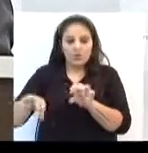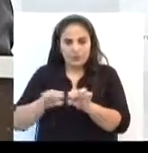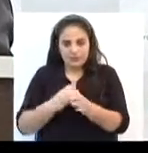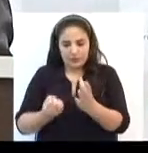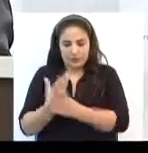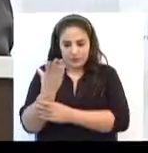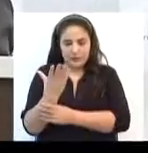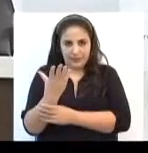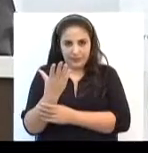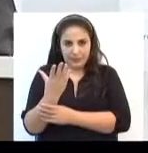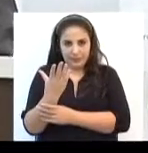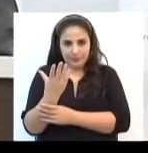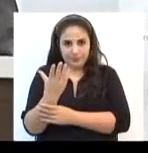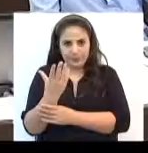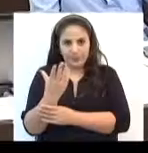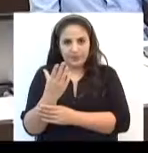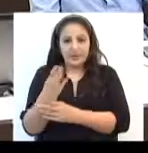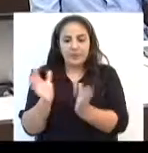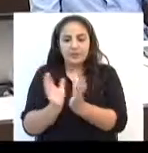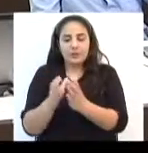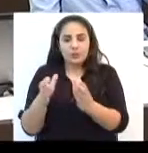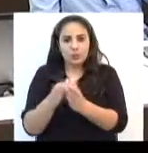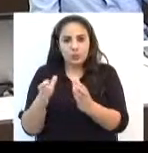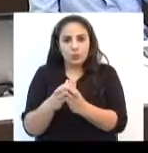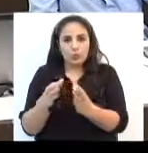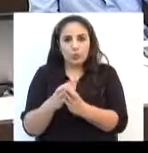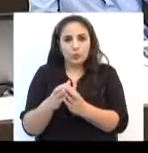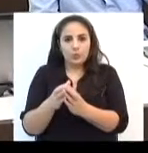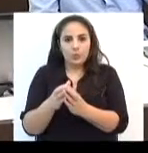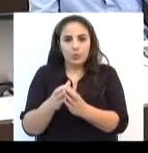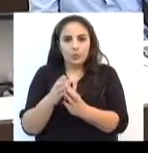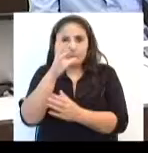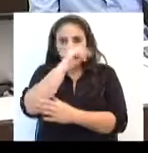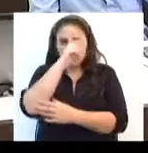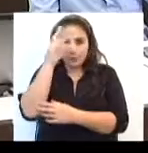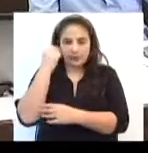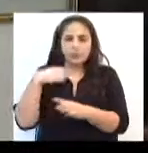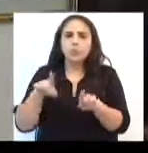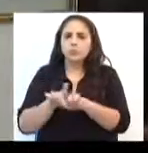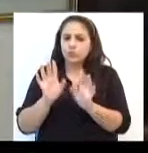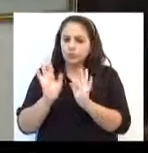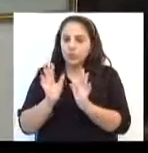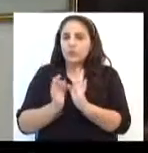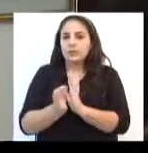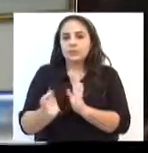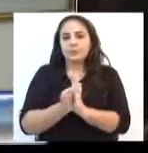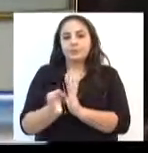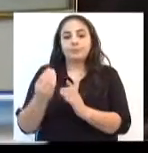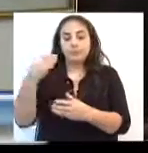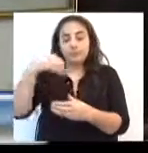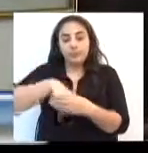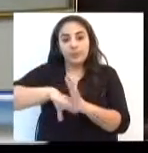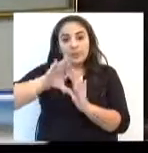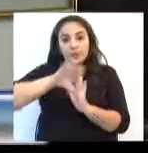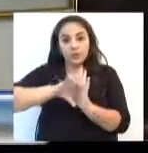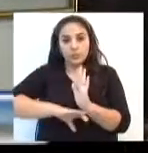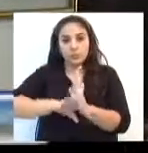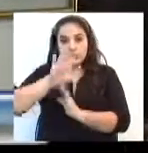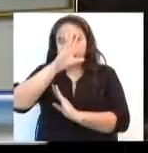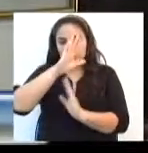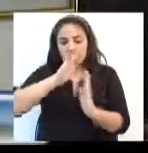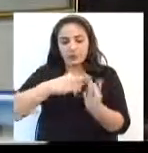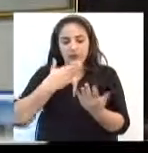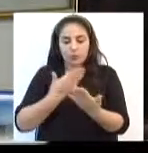Ambiental Mirim no município. Uma indicação já foi encaminhada. Para que entre dentro do currículo